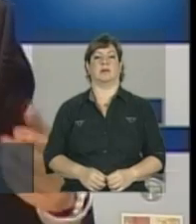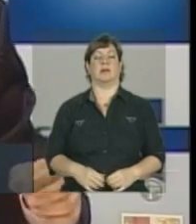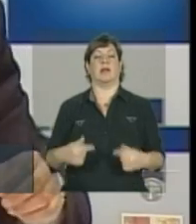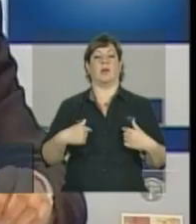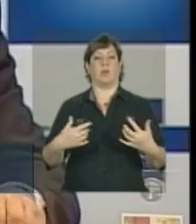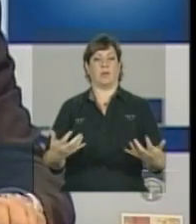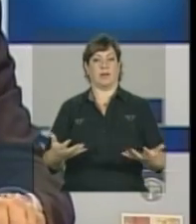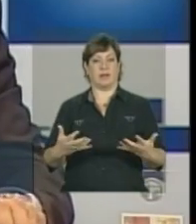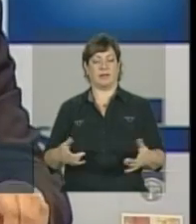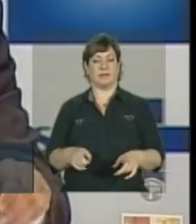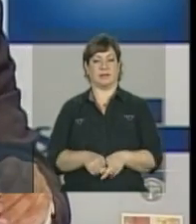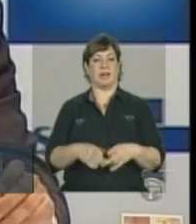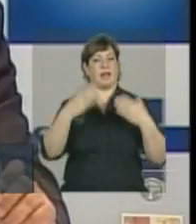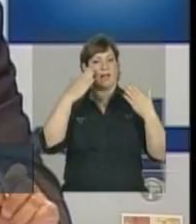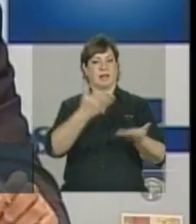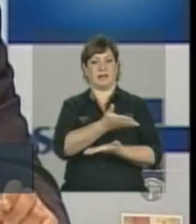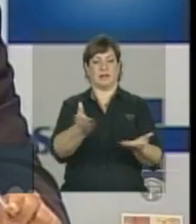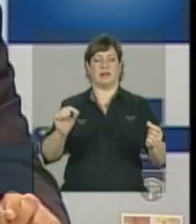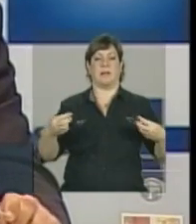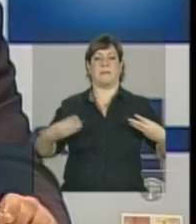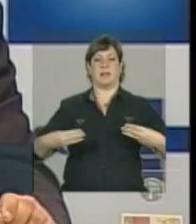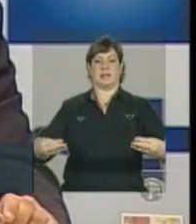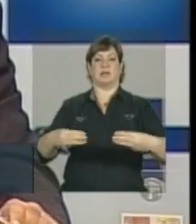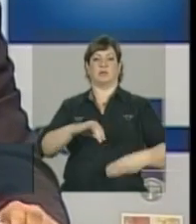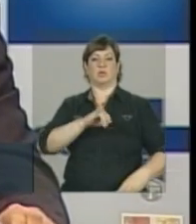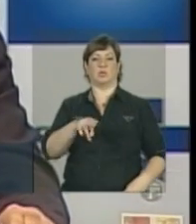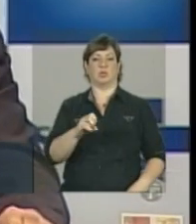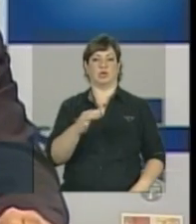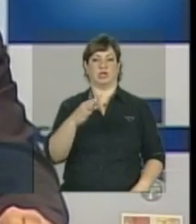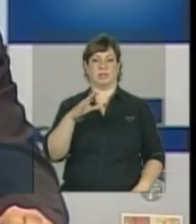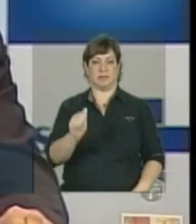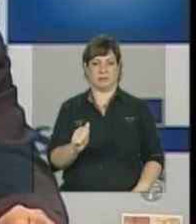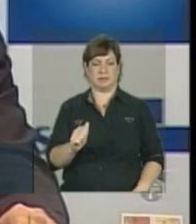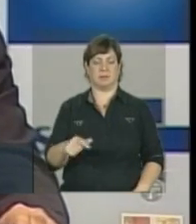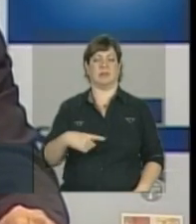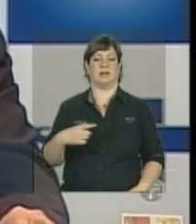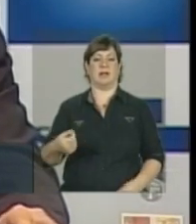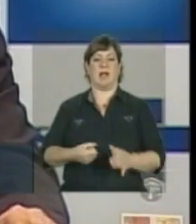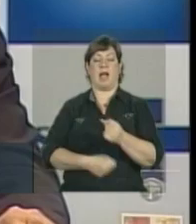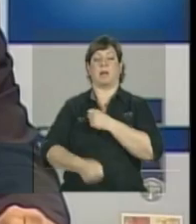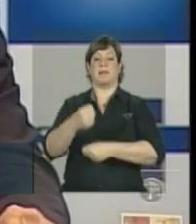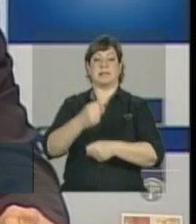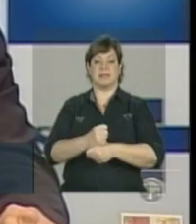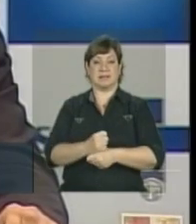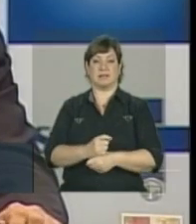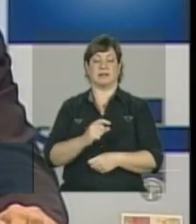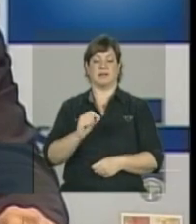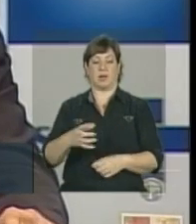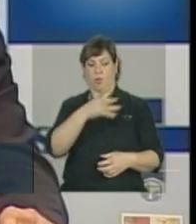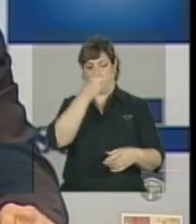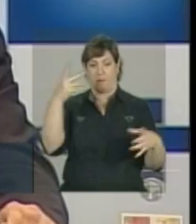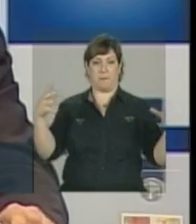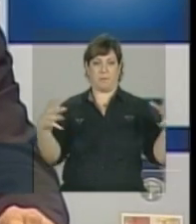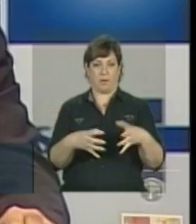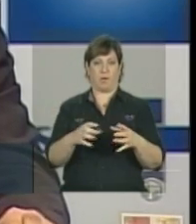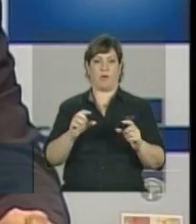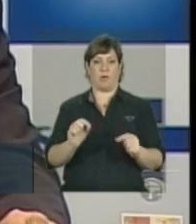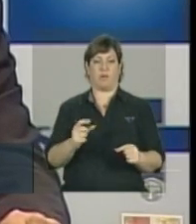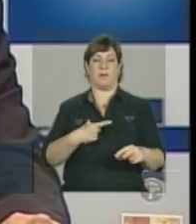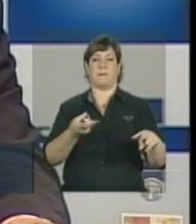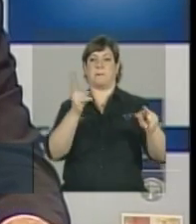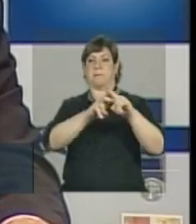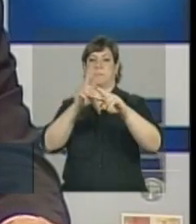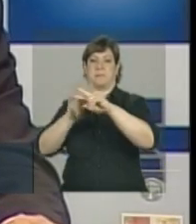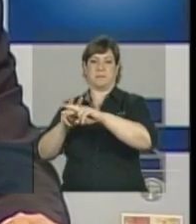Quero agradecer a presença aqui do Ministério da Justiça, ano passado, a população em privação de liberdade já foi uma das